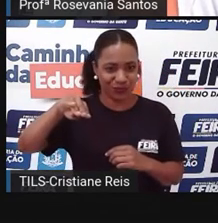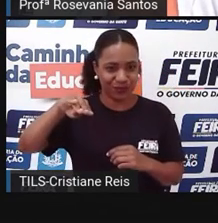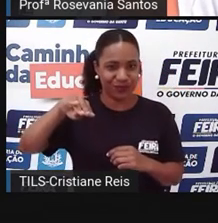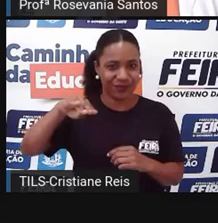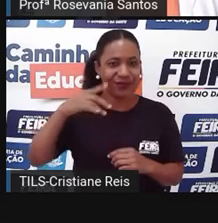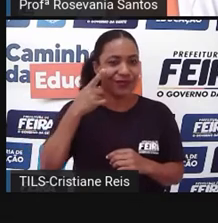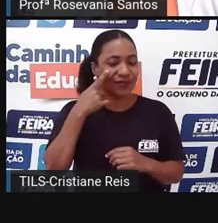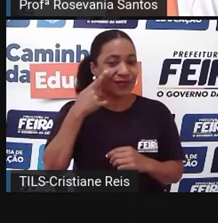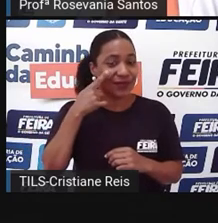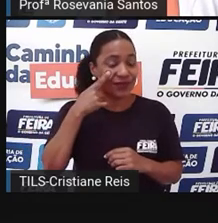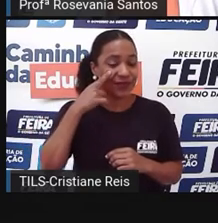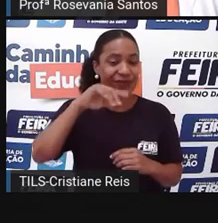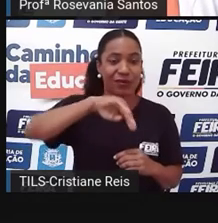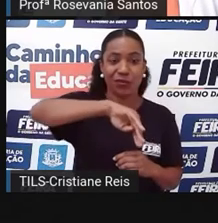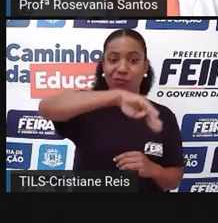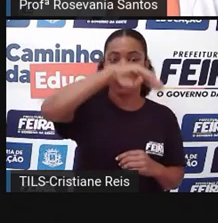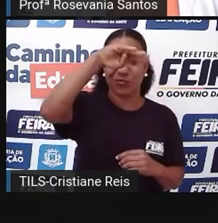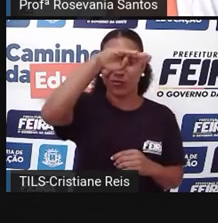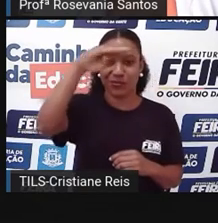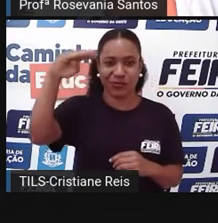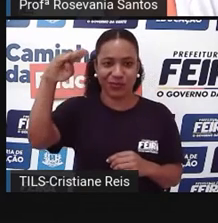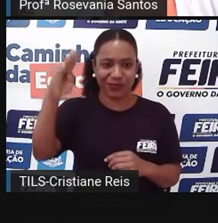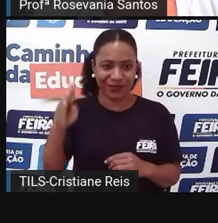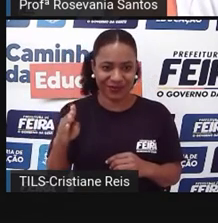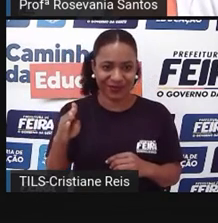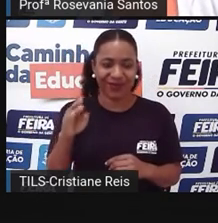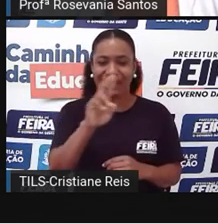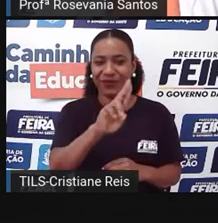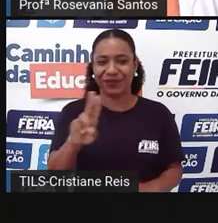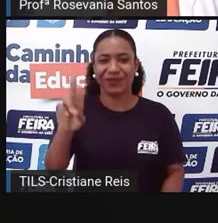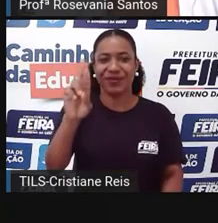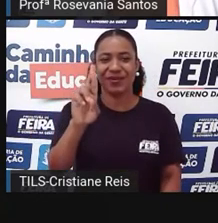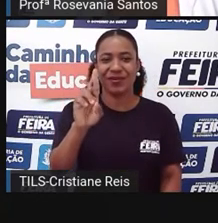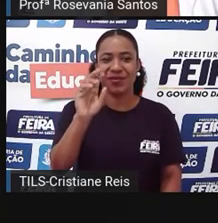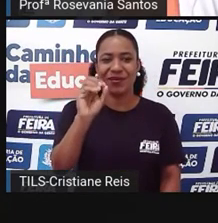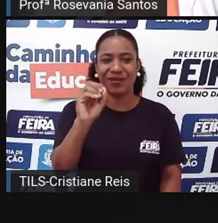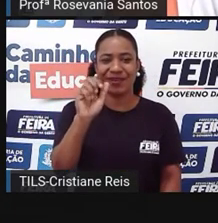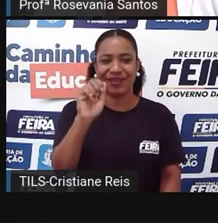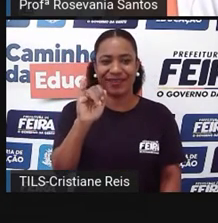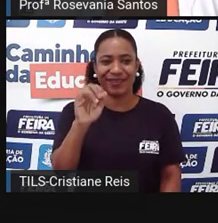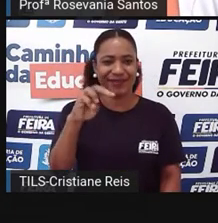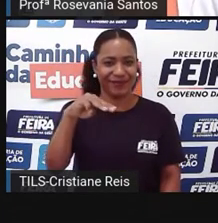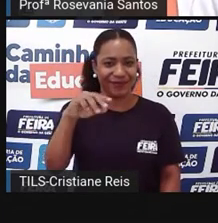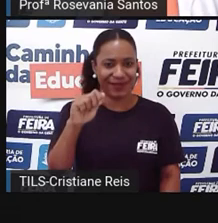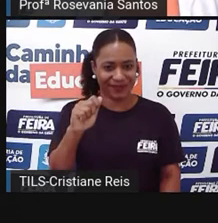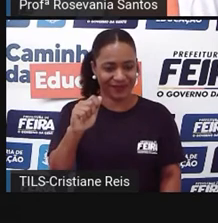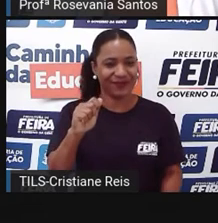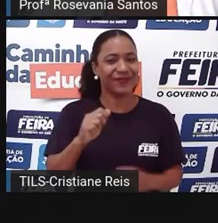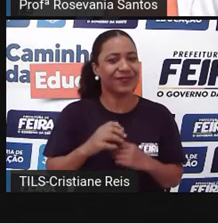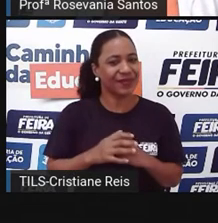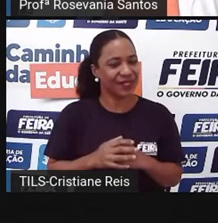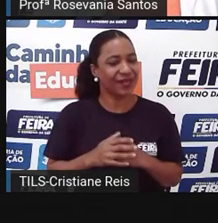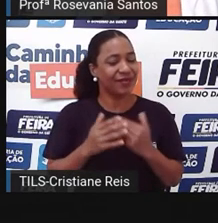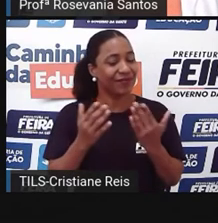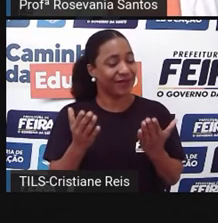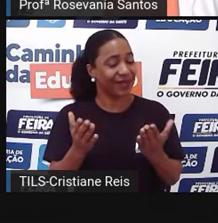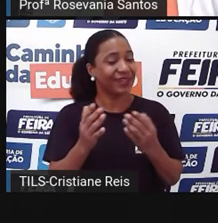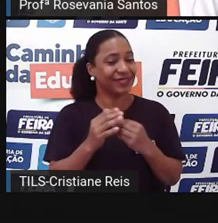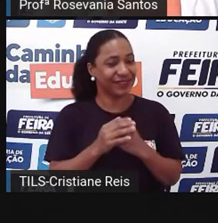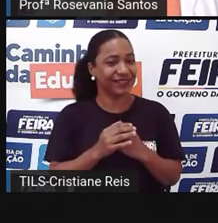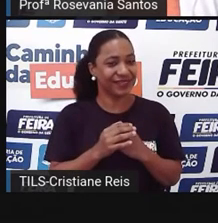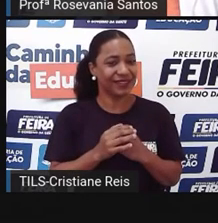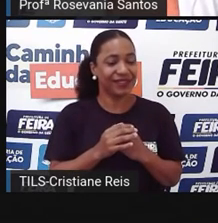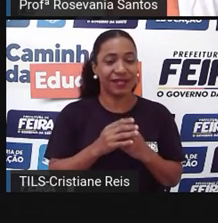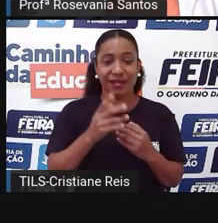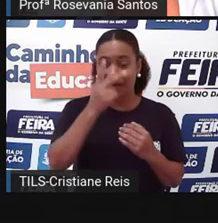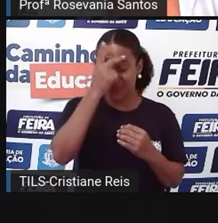nosso planalto, o famoso Monte Roraima. Bom, mas o homem, como eu falei pra vocês,